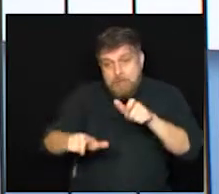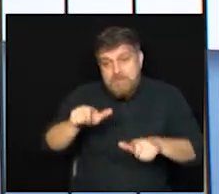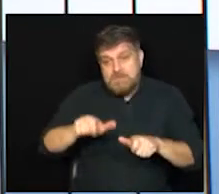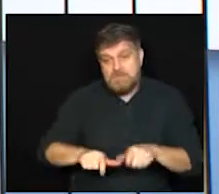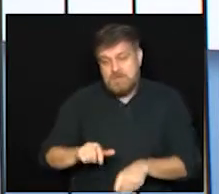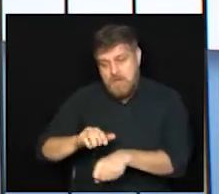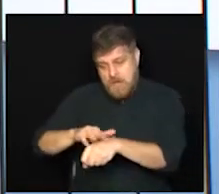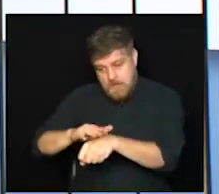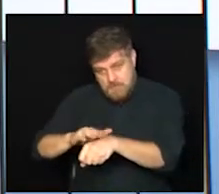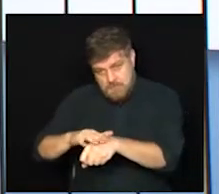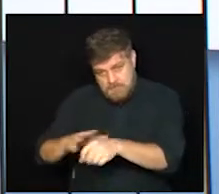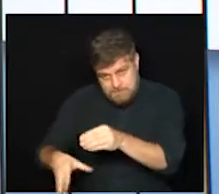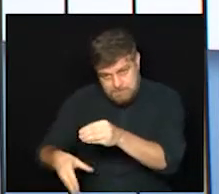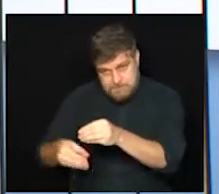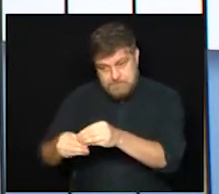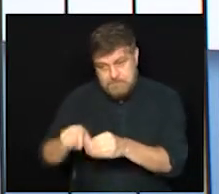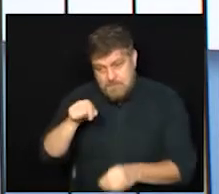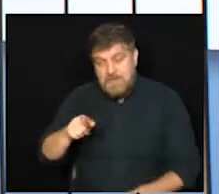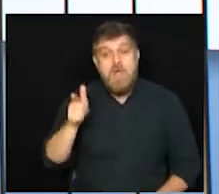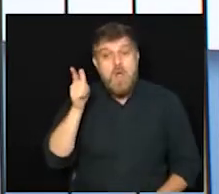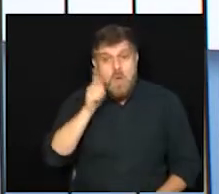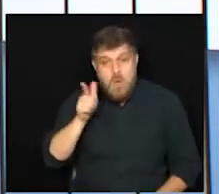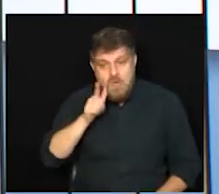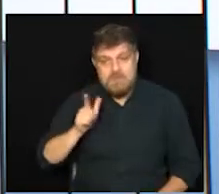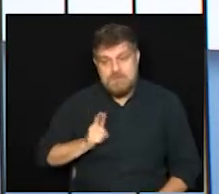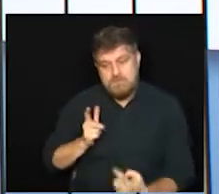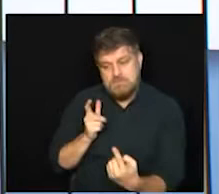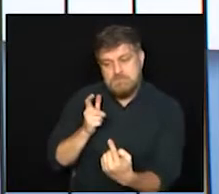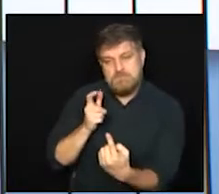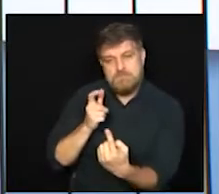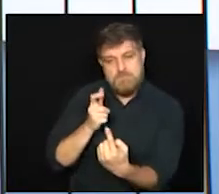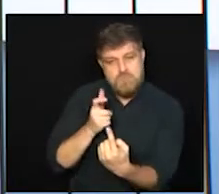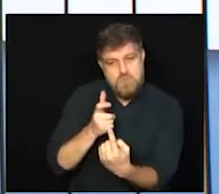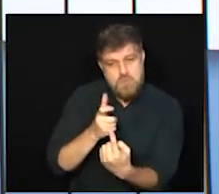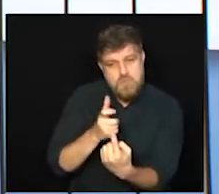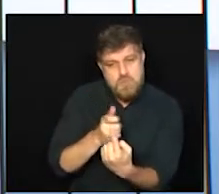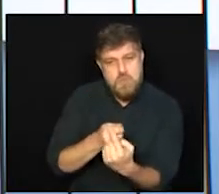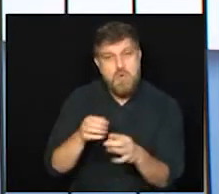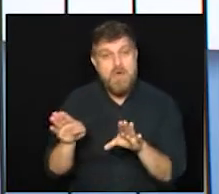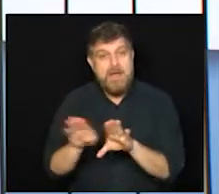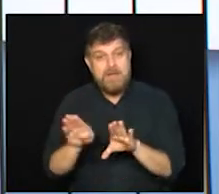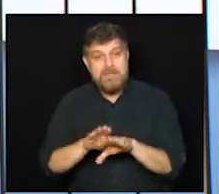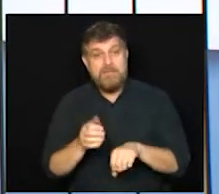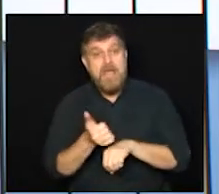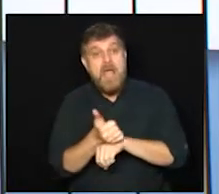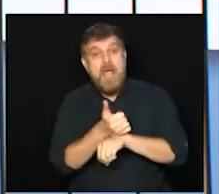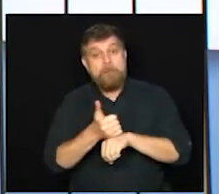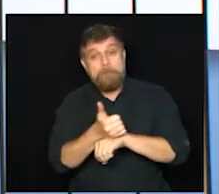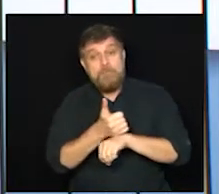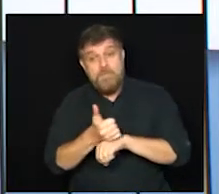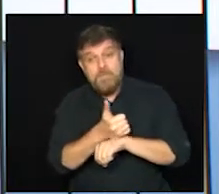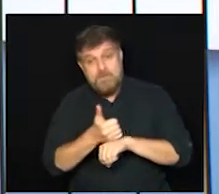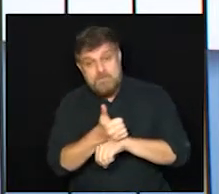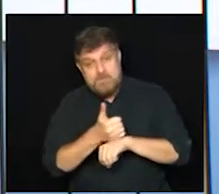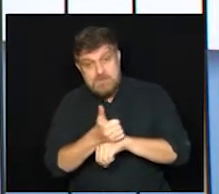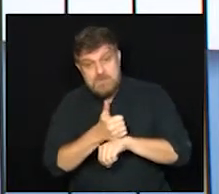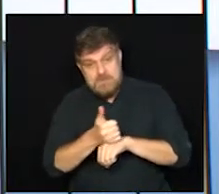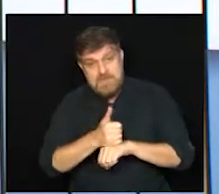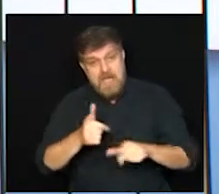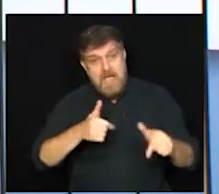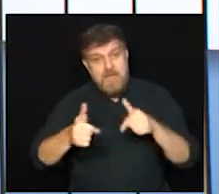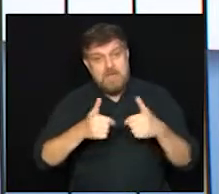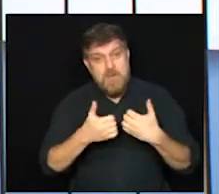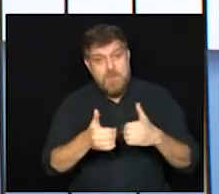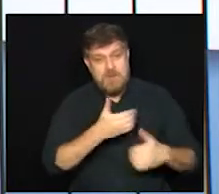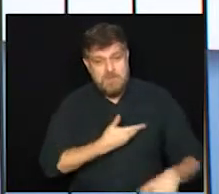comorbidades, para que elas possam fazer aí a sua imunização e também para os profissionais do transporte